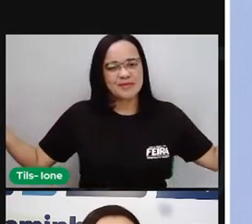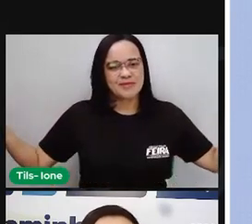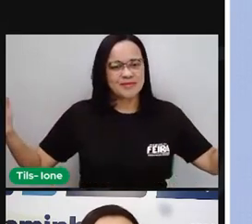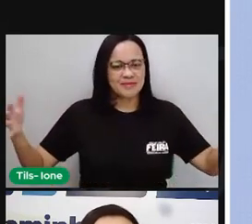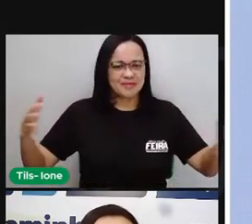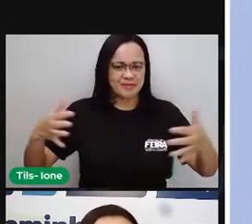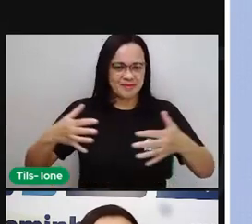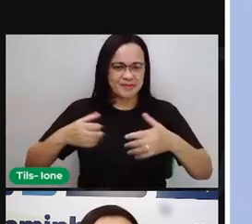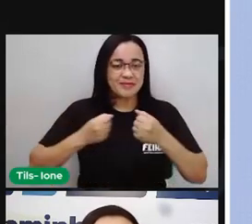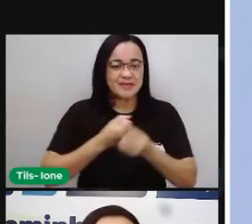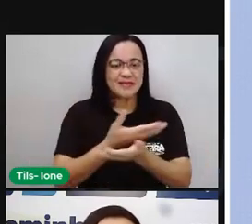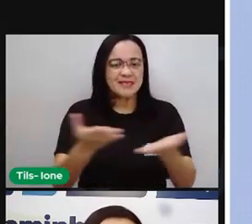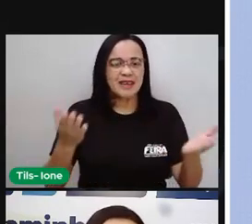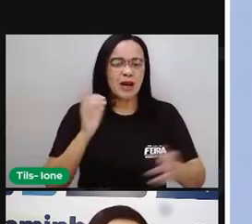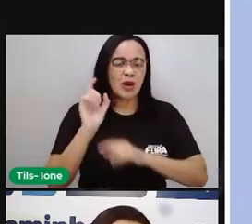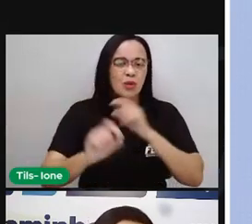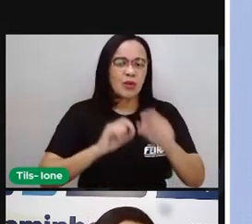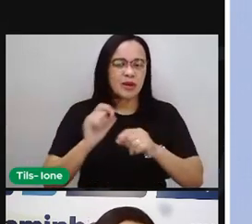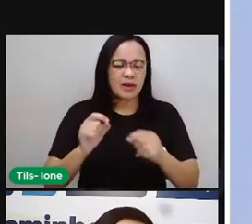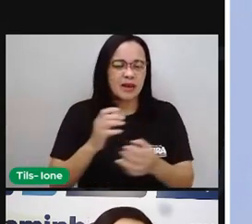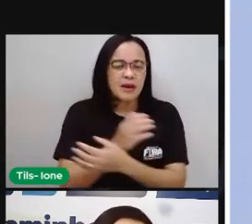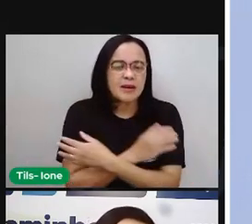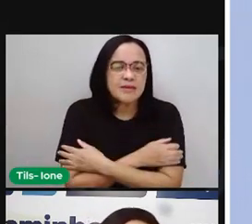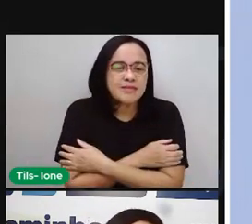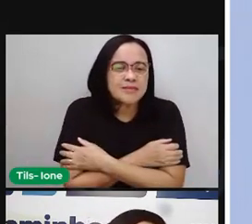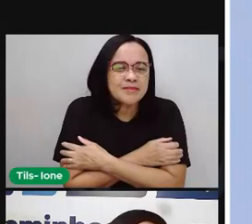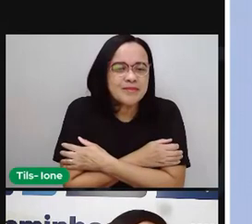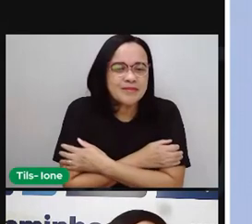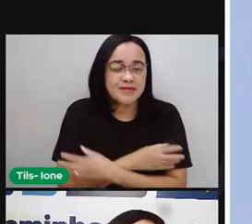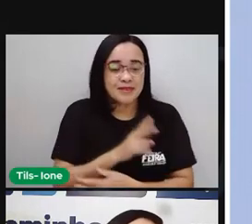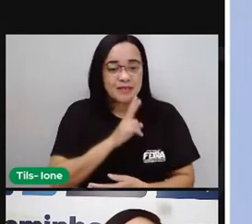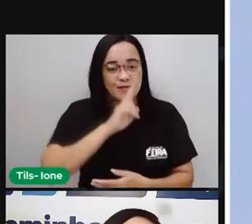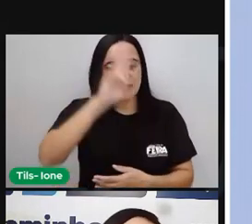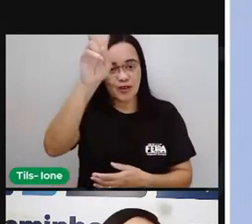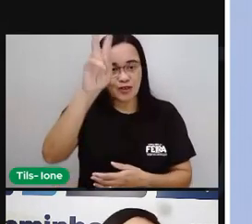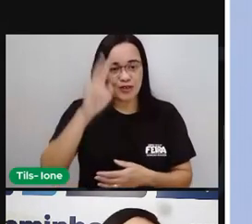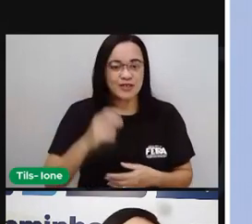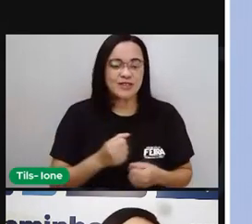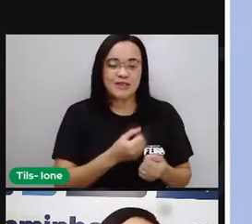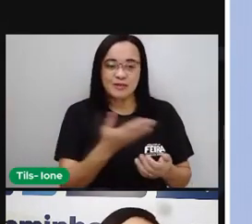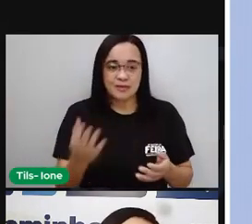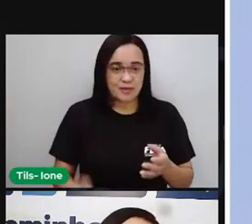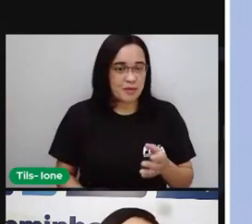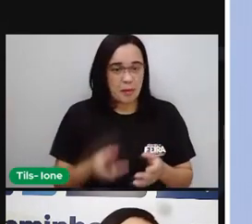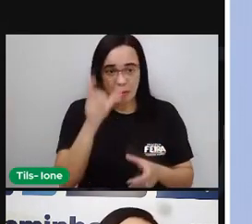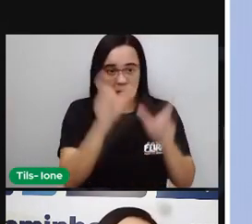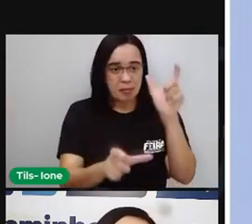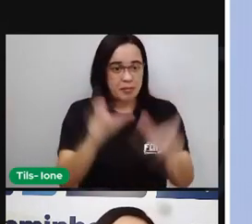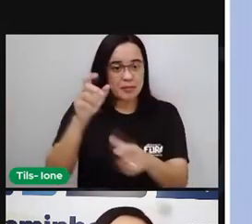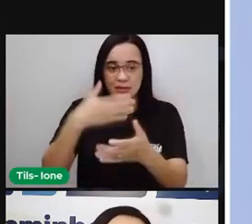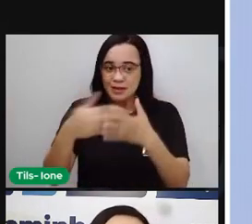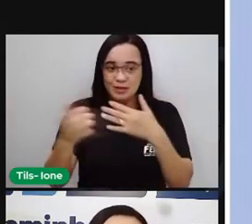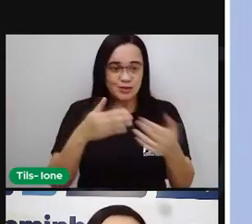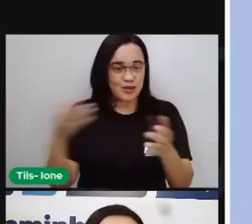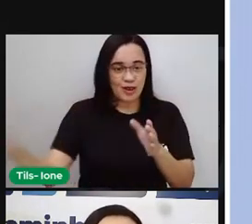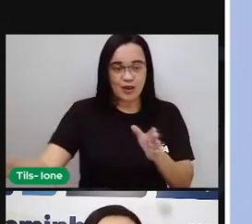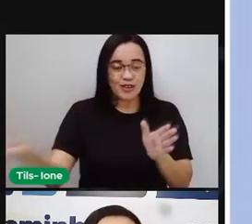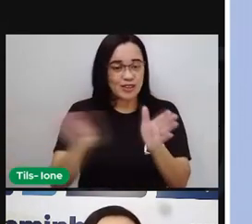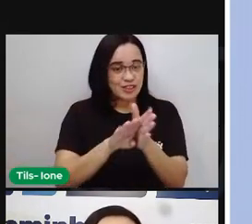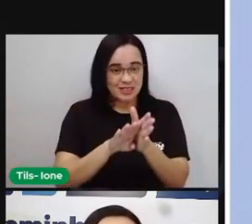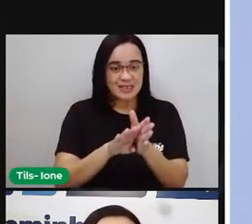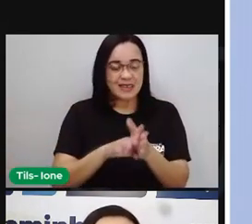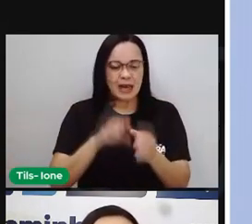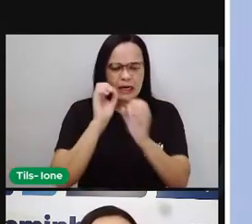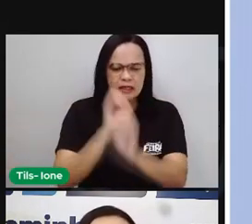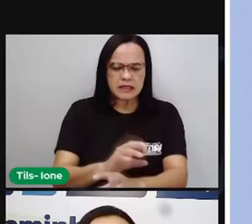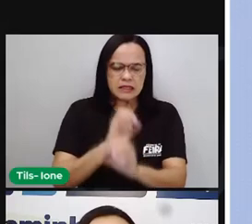prontos a oferecer. Um abraço apertado pra quem aparecer. Seu maior ensinamento